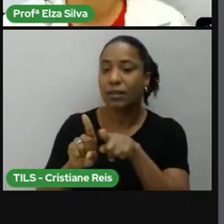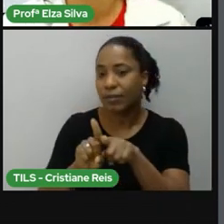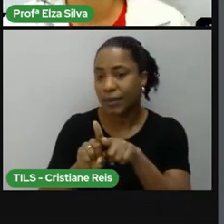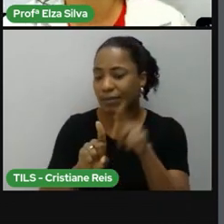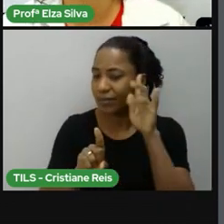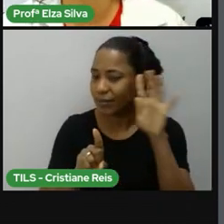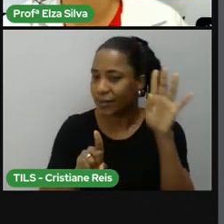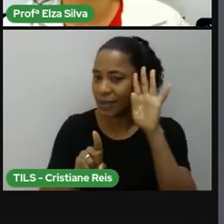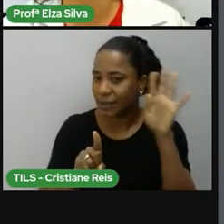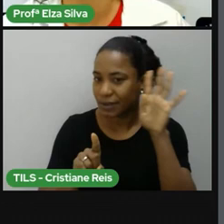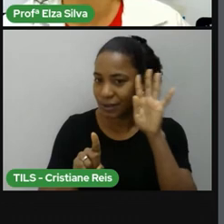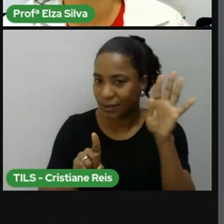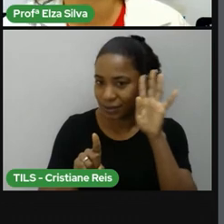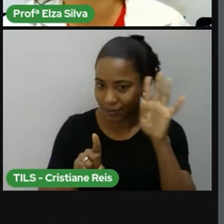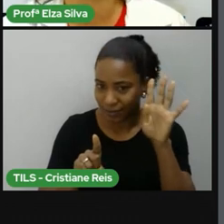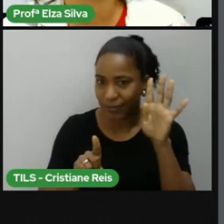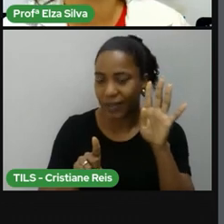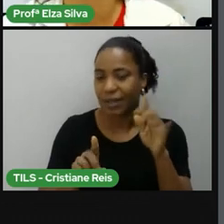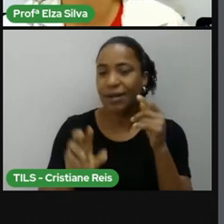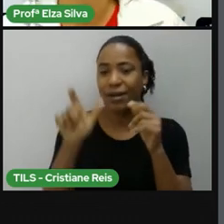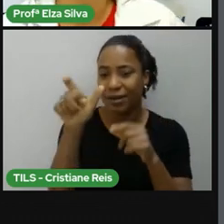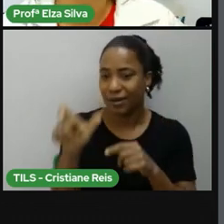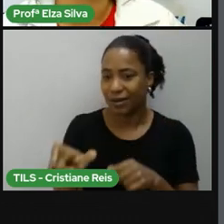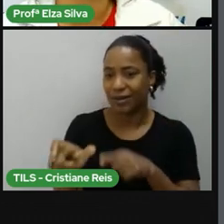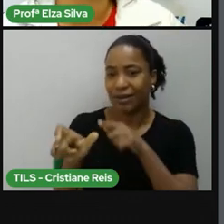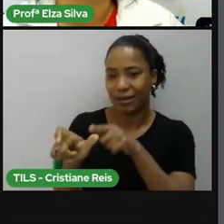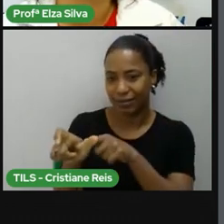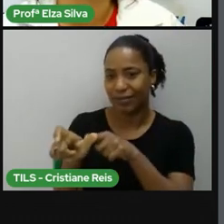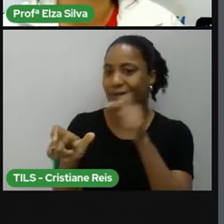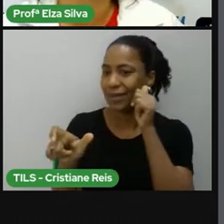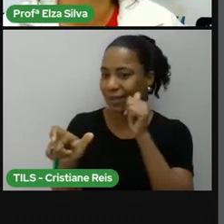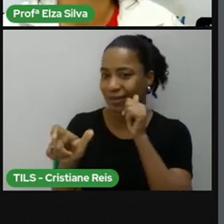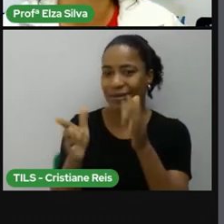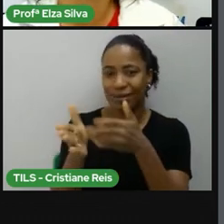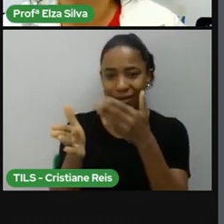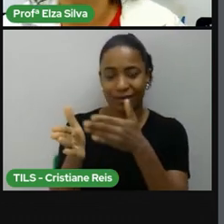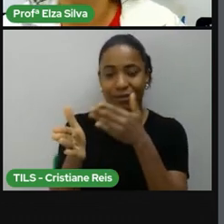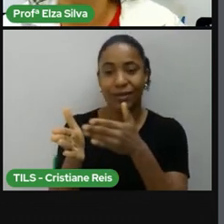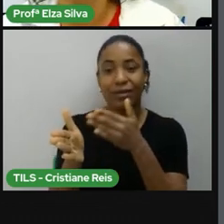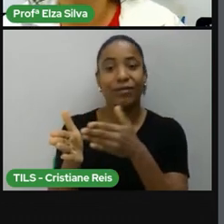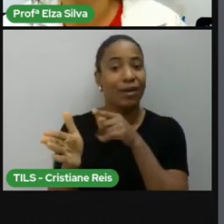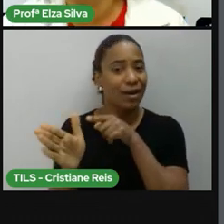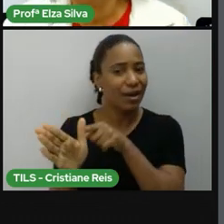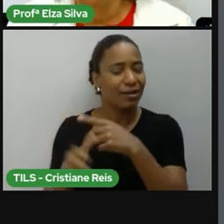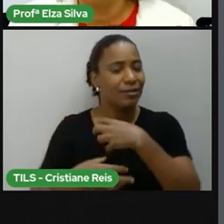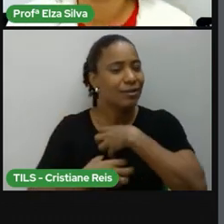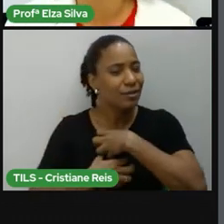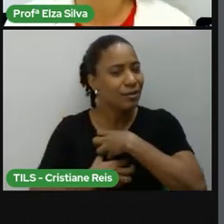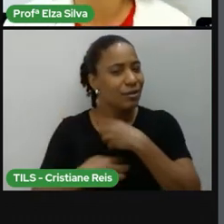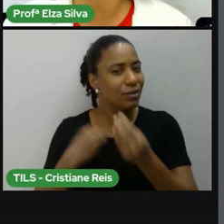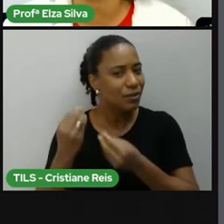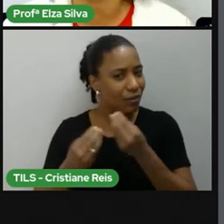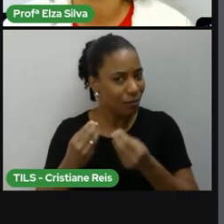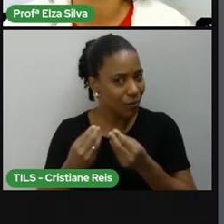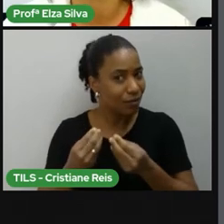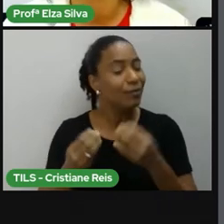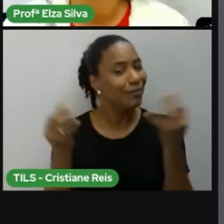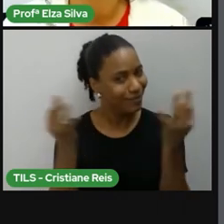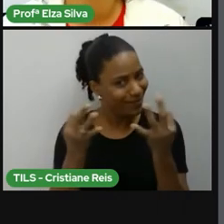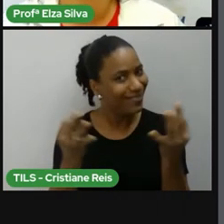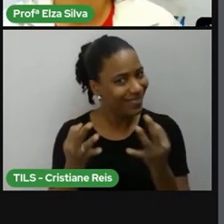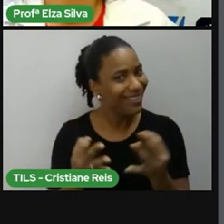experimentada pela personagem deste livro Ok? Vamos caprichar